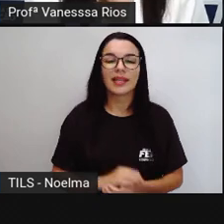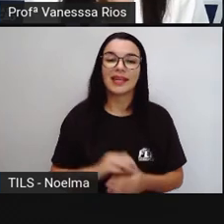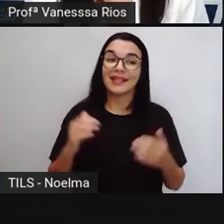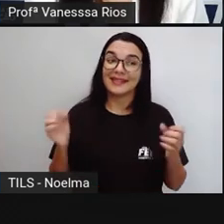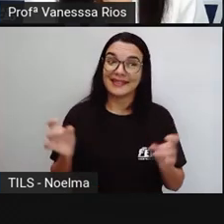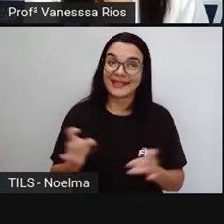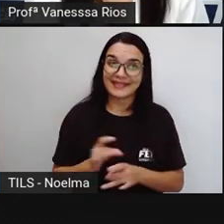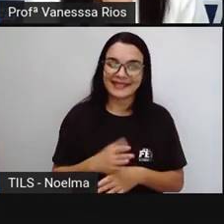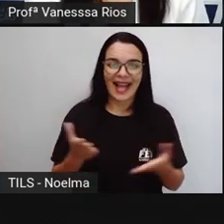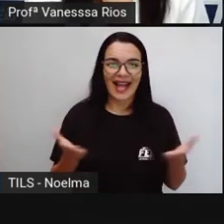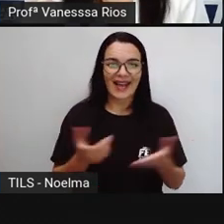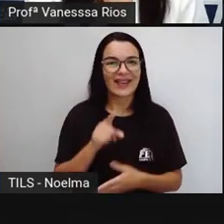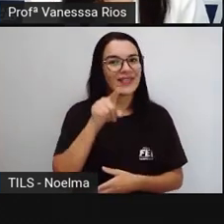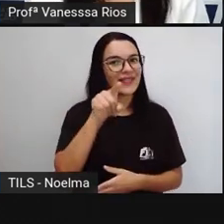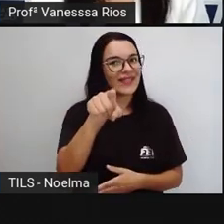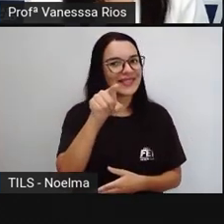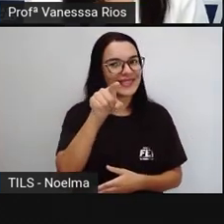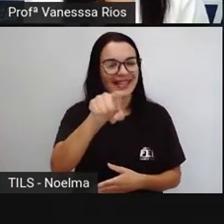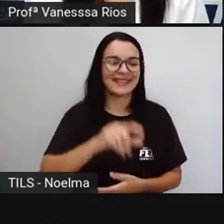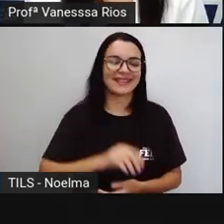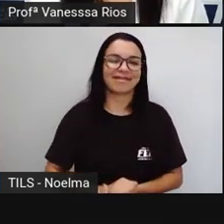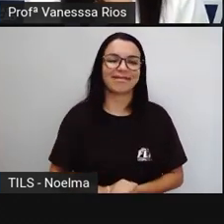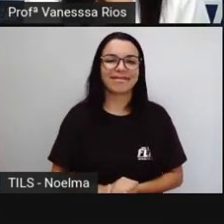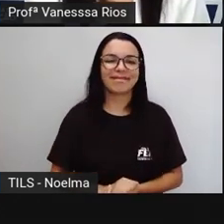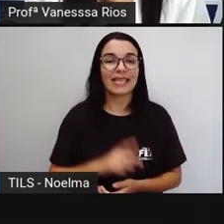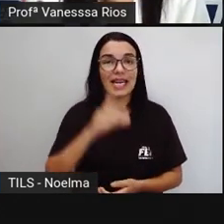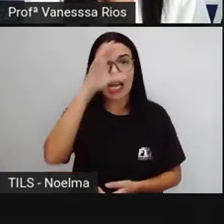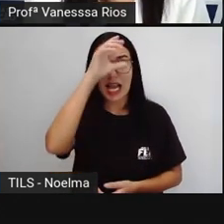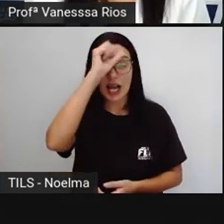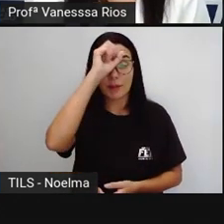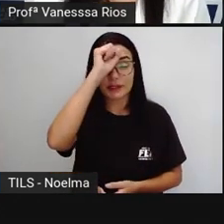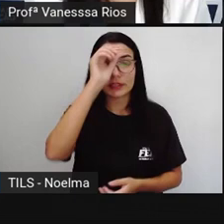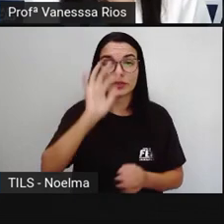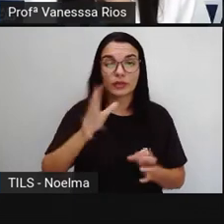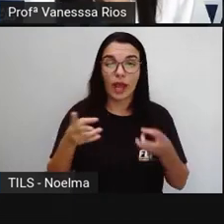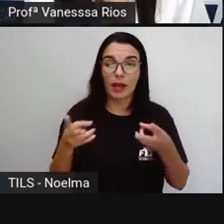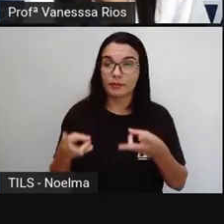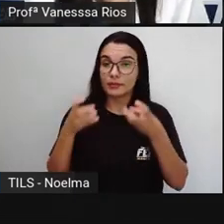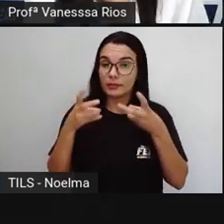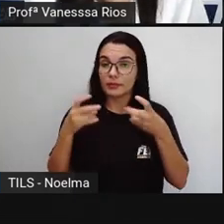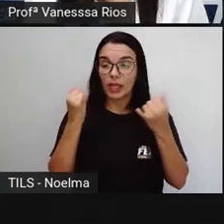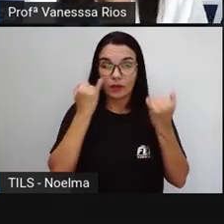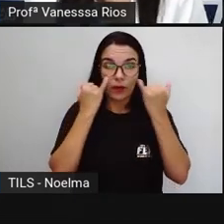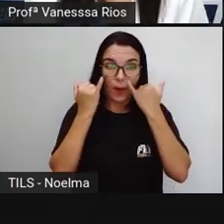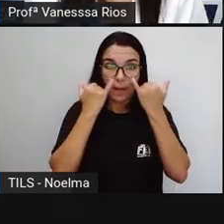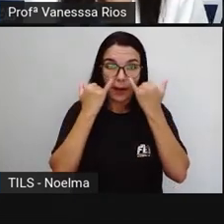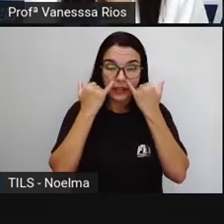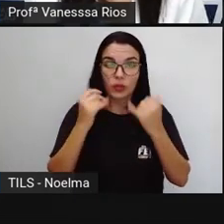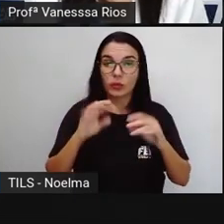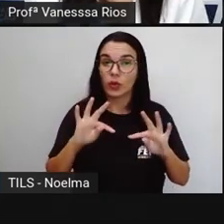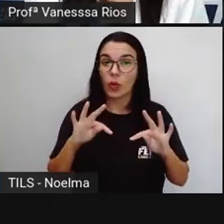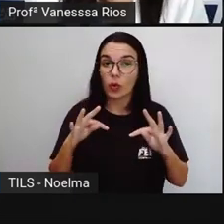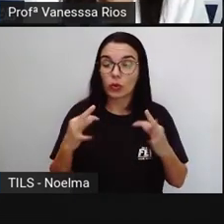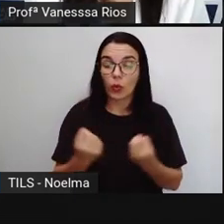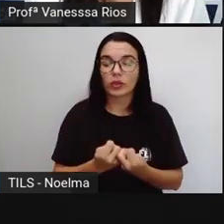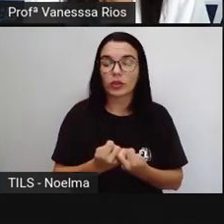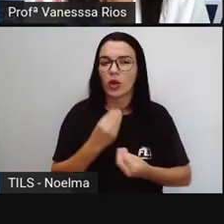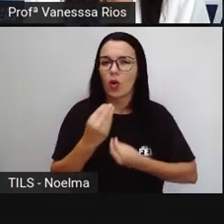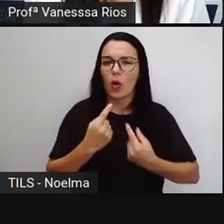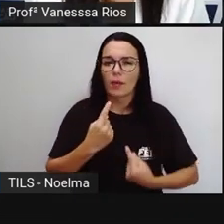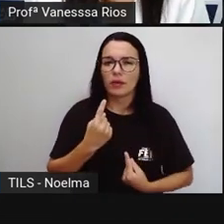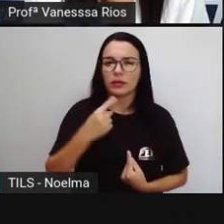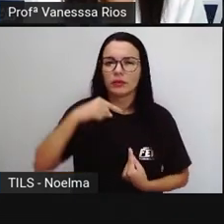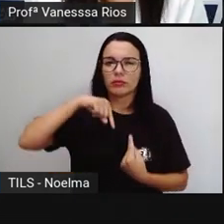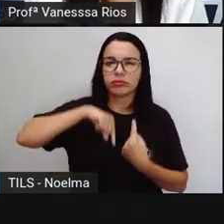Prontinho Agora é com você Aprendendo aí observando as informações a respeito do sistema respiratório das